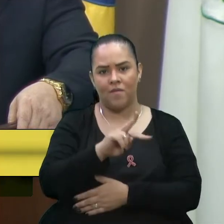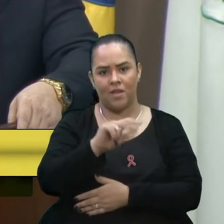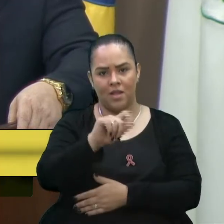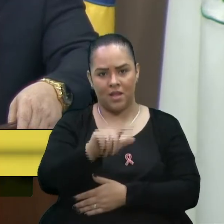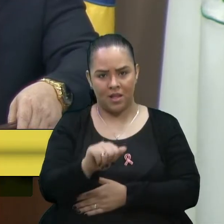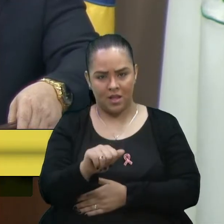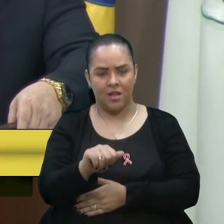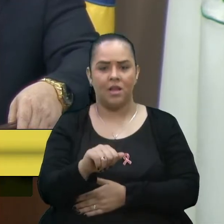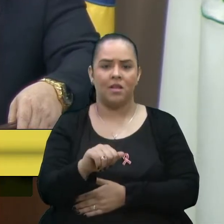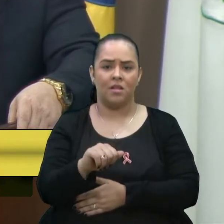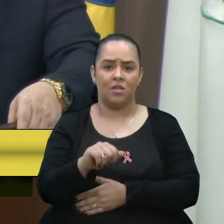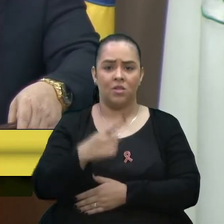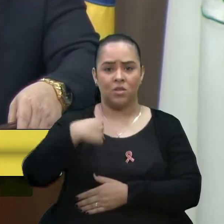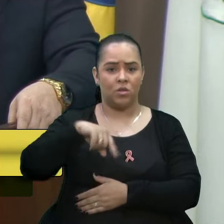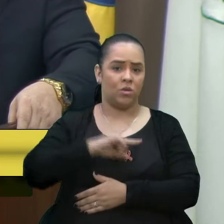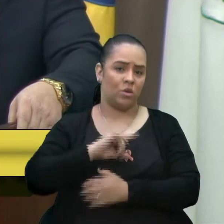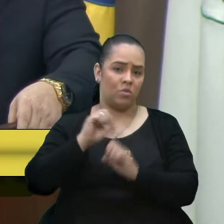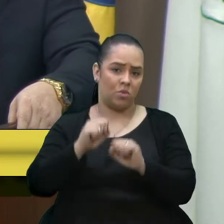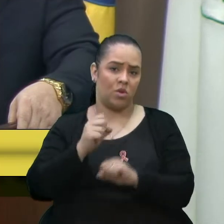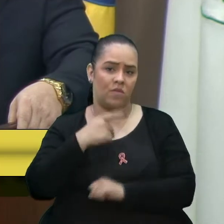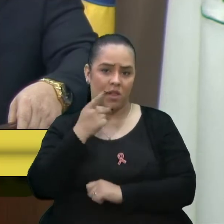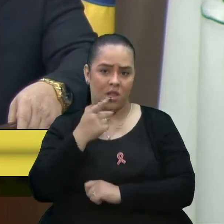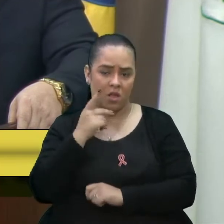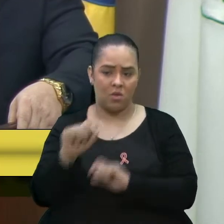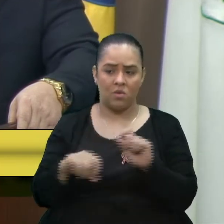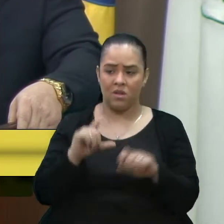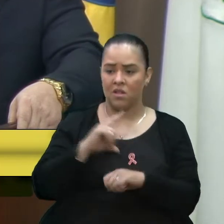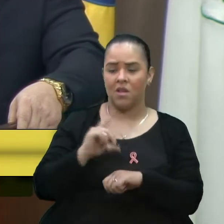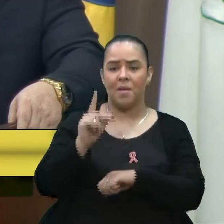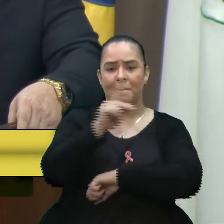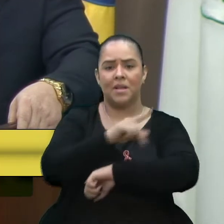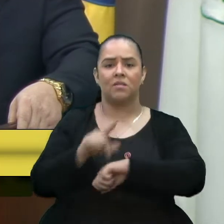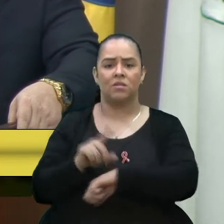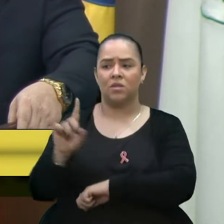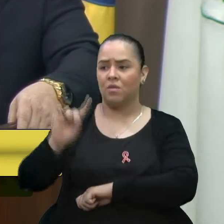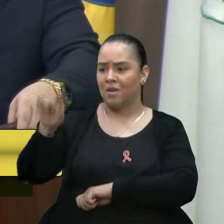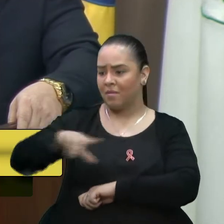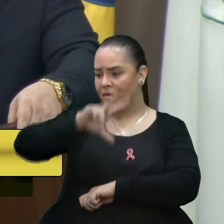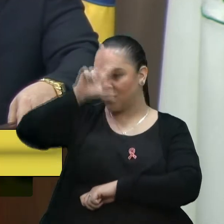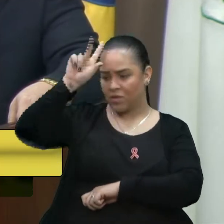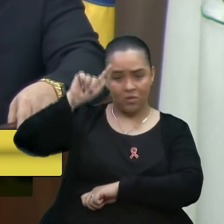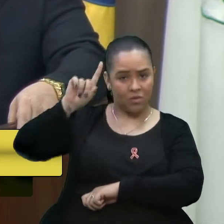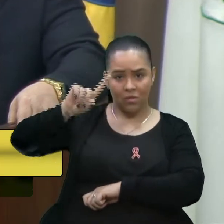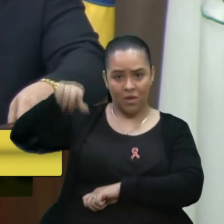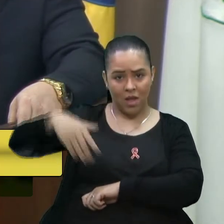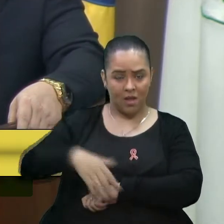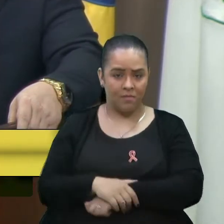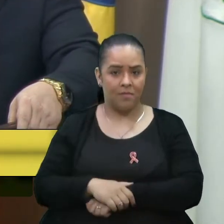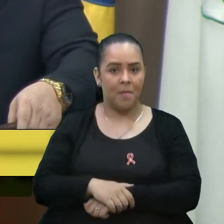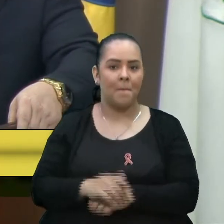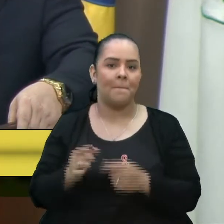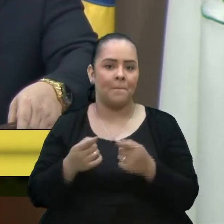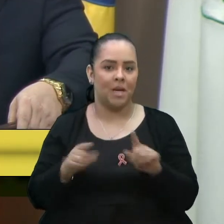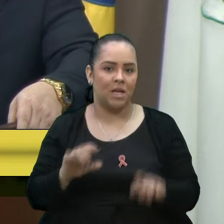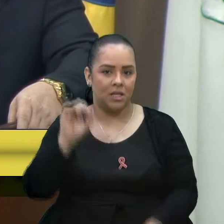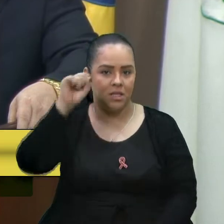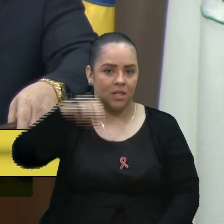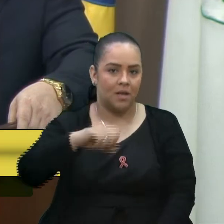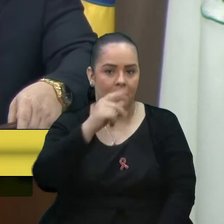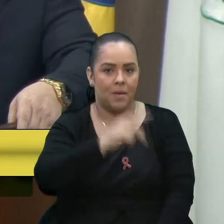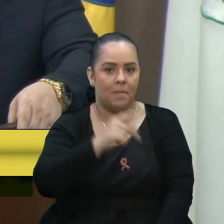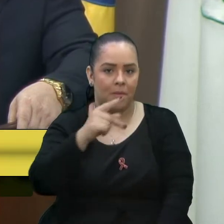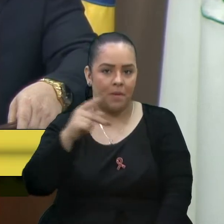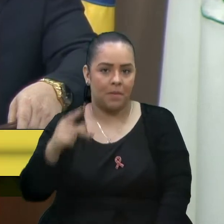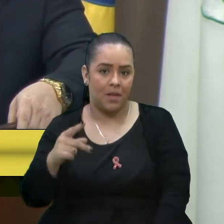podíamos dizer, lá a parte pedagógica não é da prefeitura, não é do poder público, mas sim, a PPP também